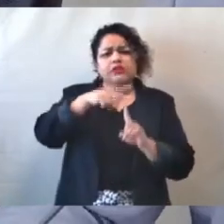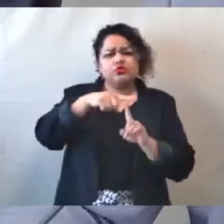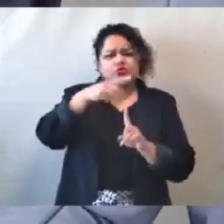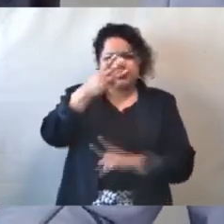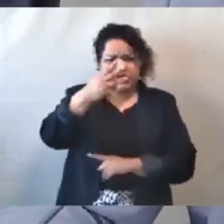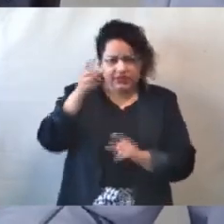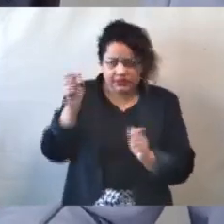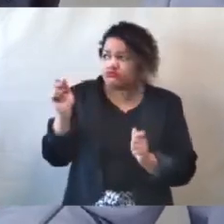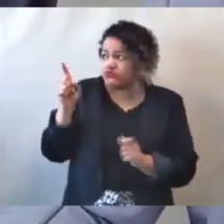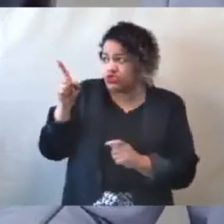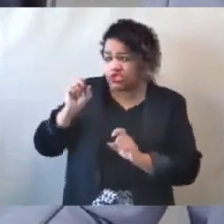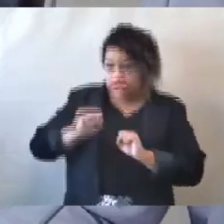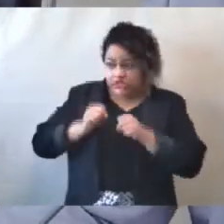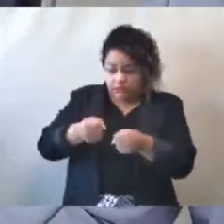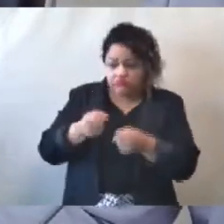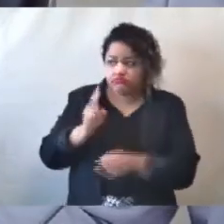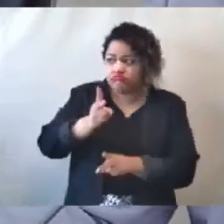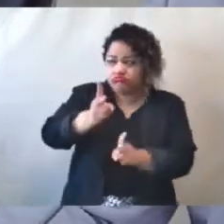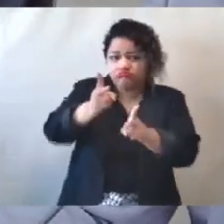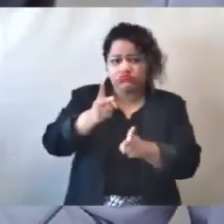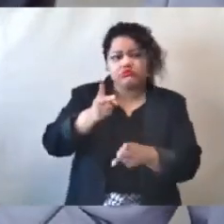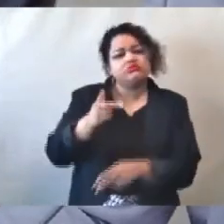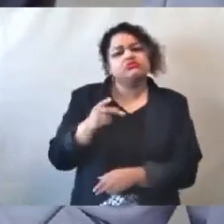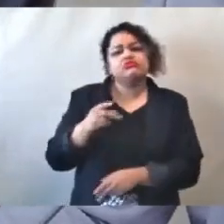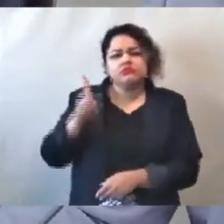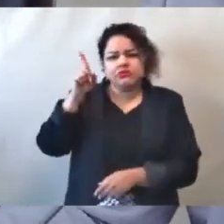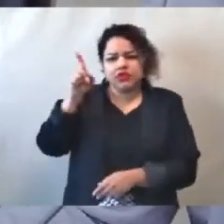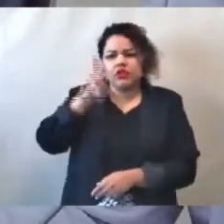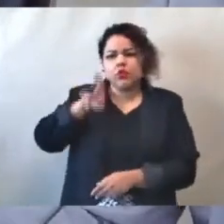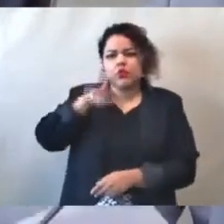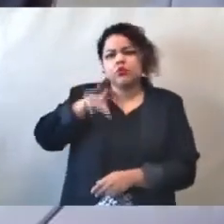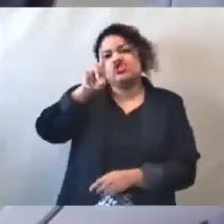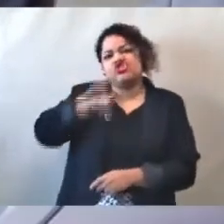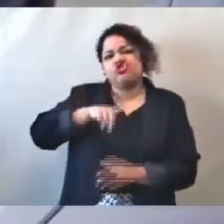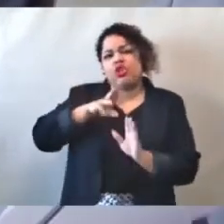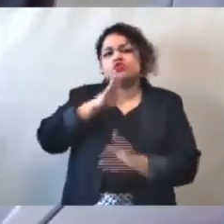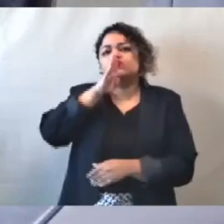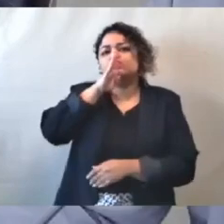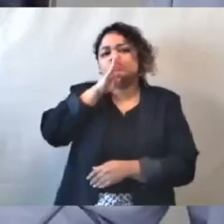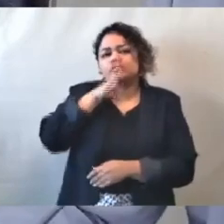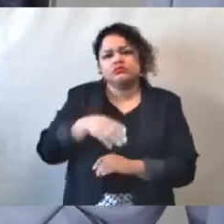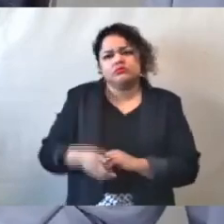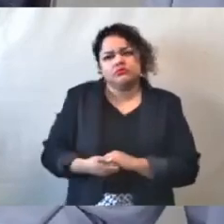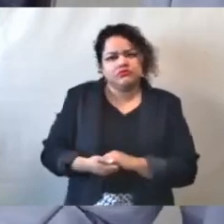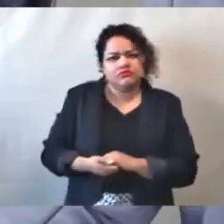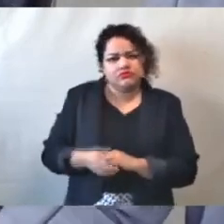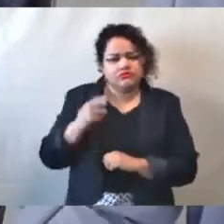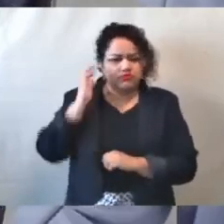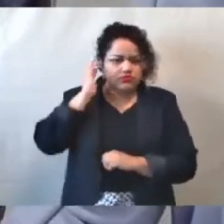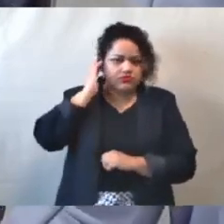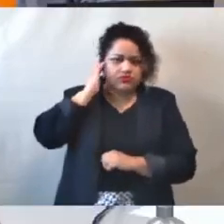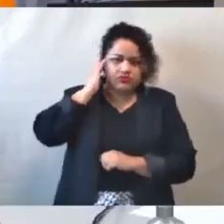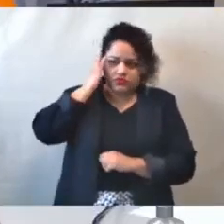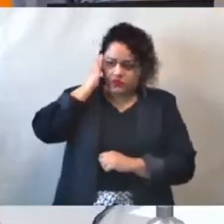conforme informado no início dessa reunião, que o investigado optou pela faculdade legal de permanecer em silêncio.